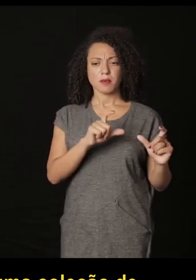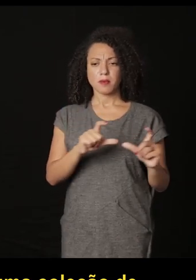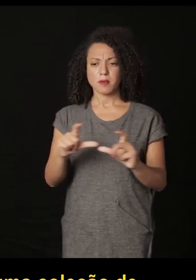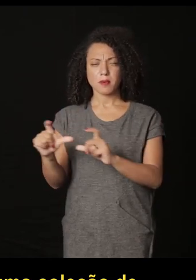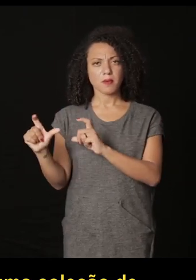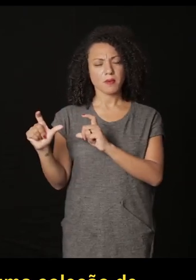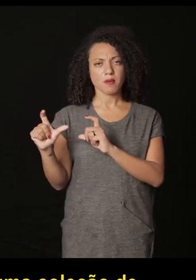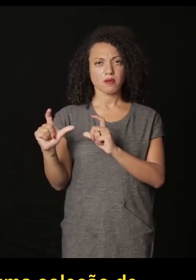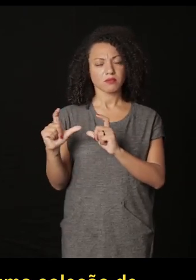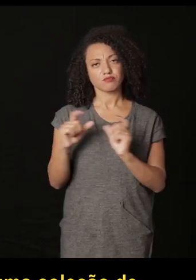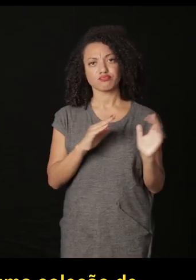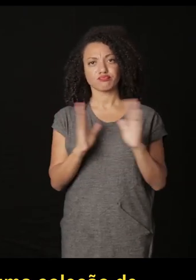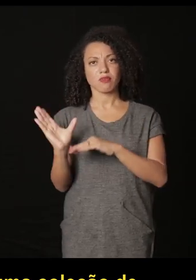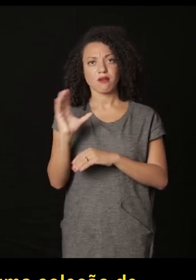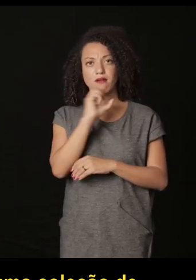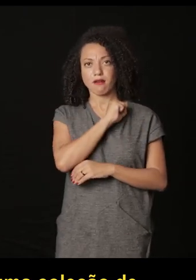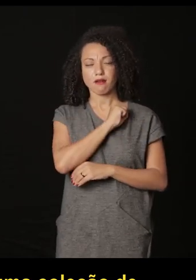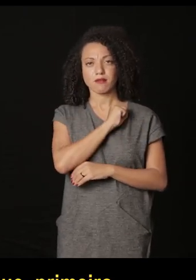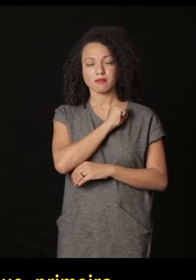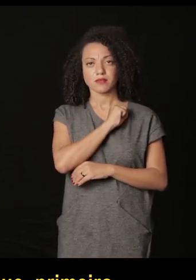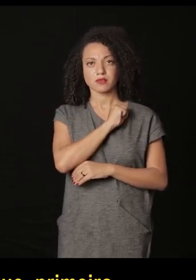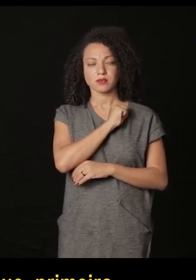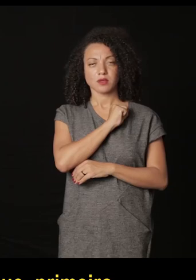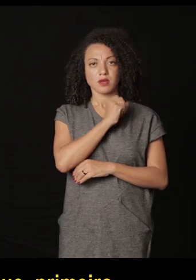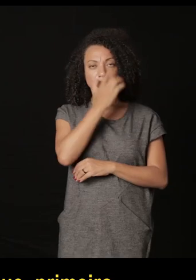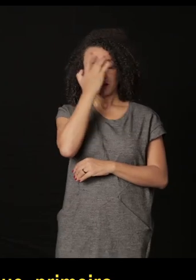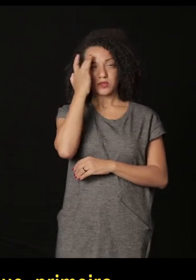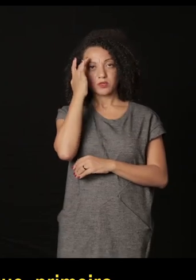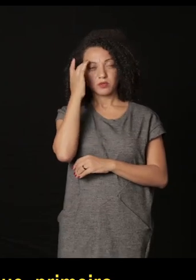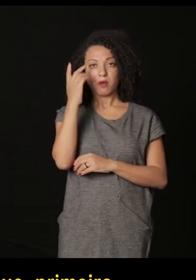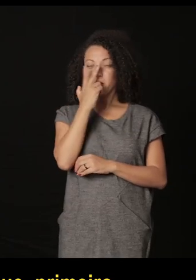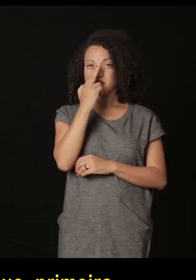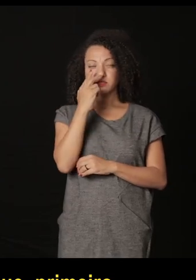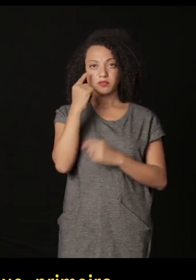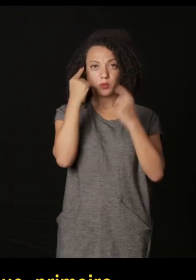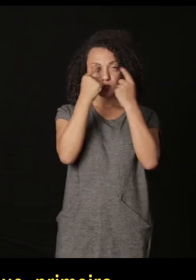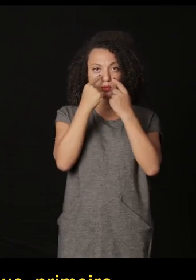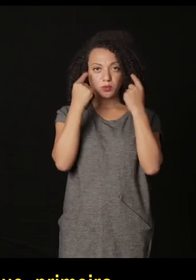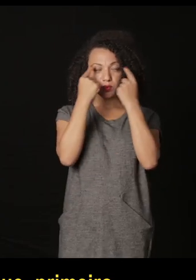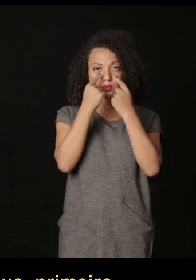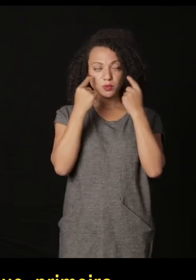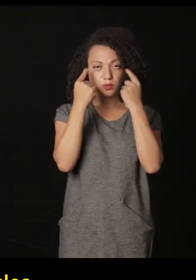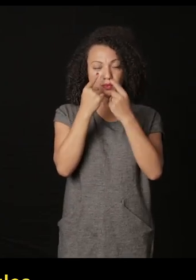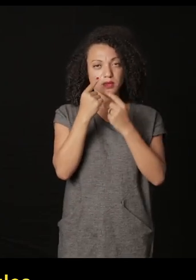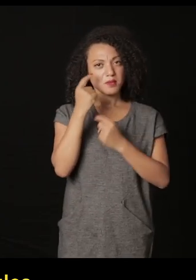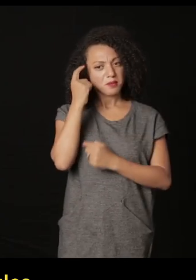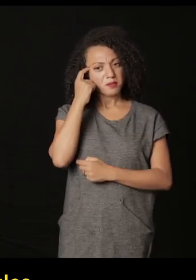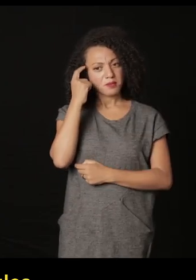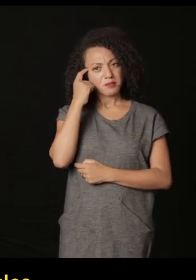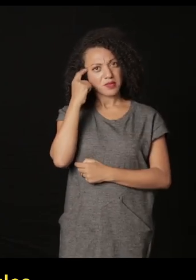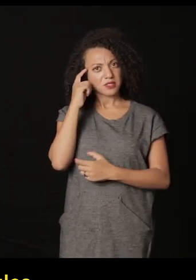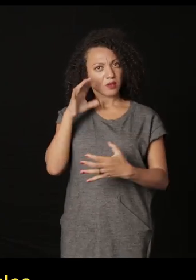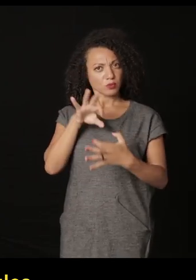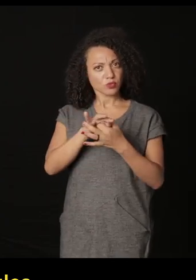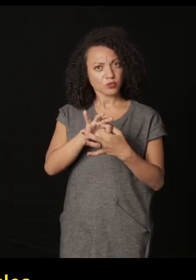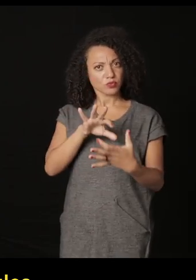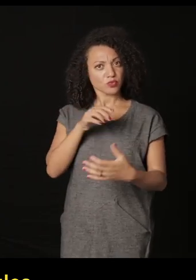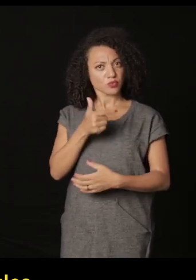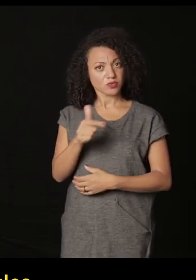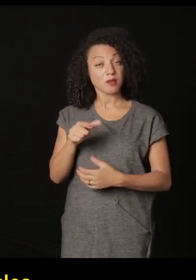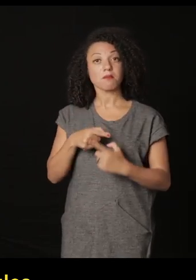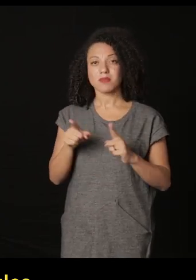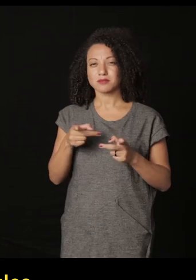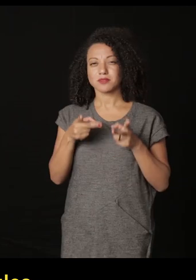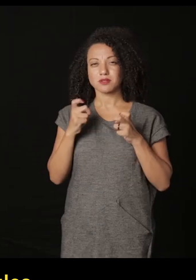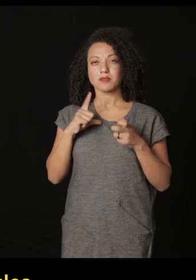passam de maneira muito pronta que tem um efeito hipnotizado e que primeiro pensas que não há